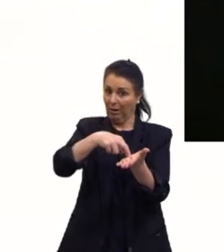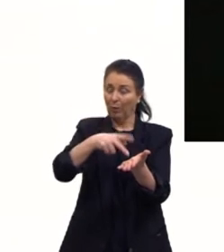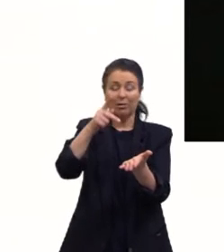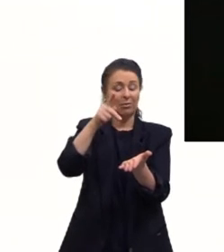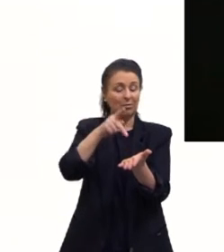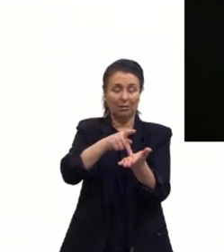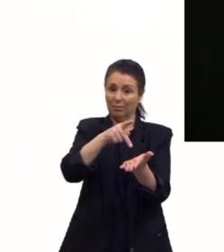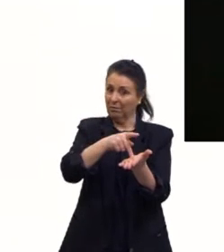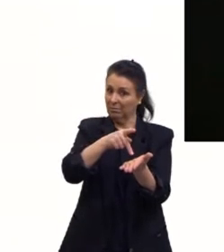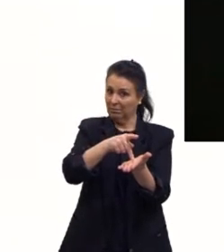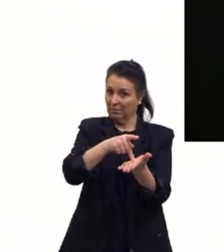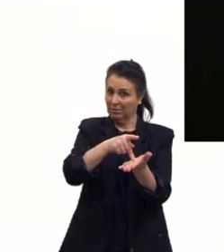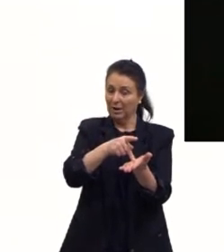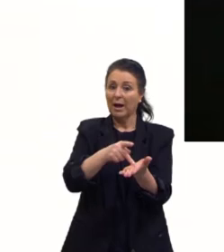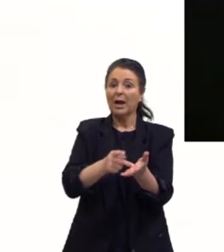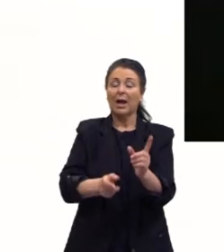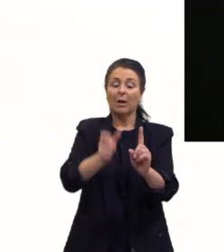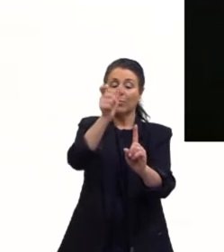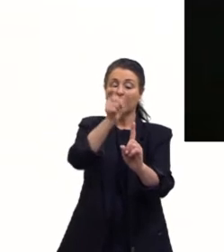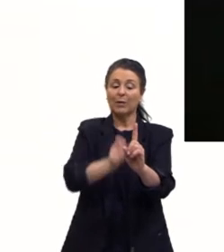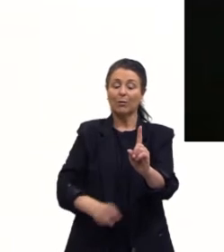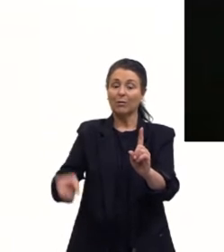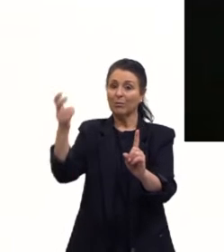personalidade cultural